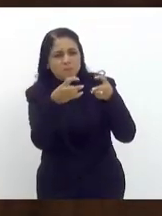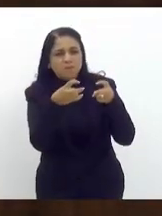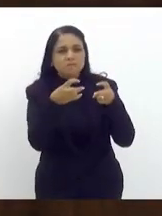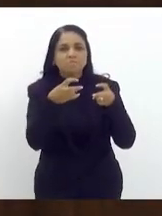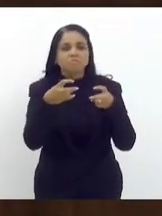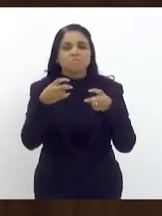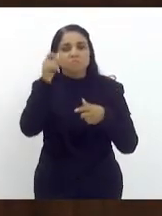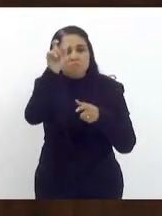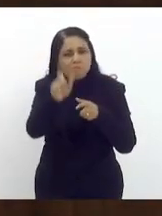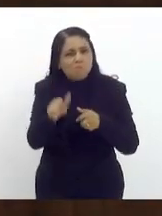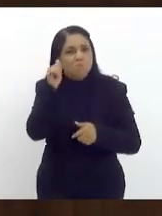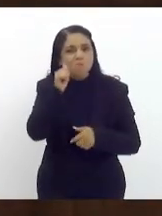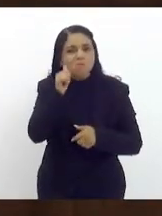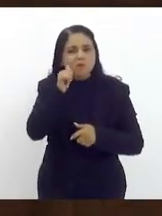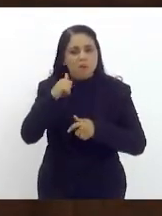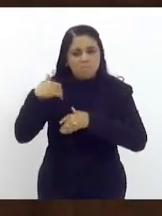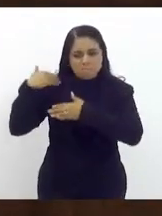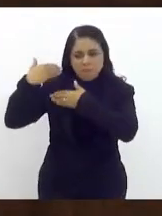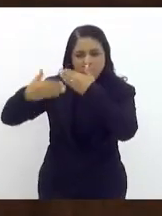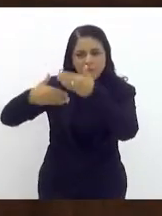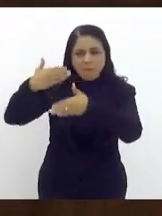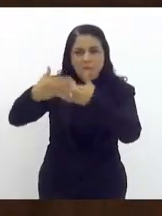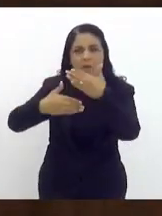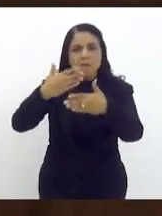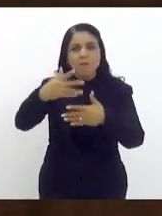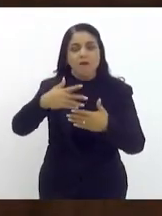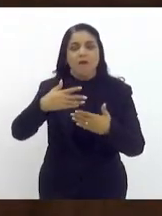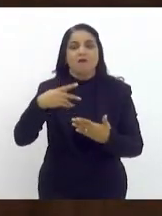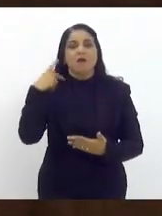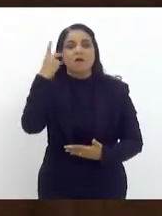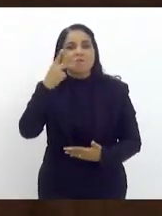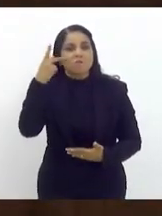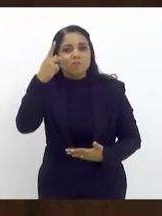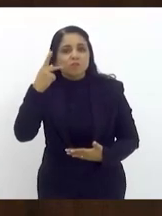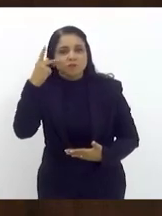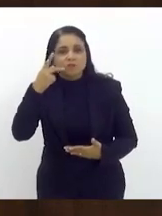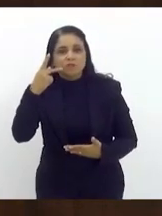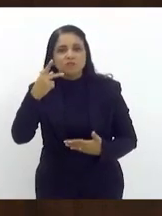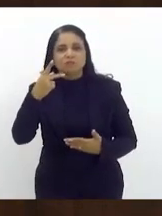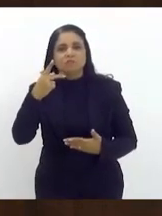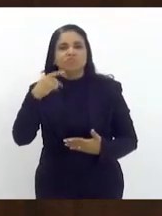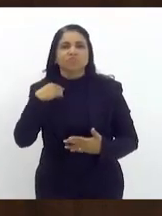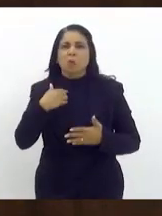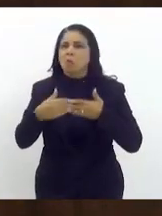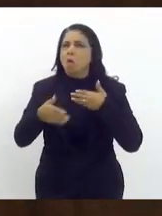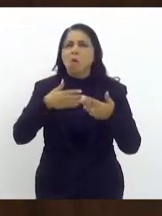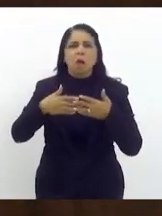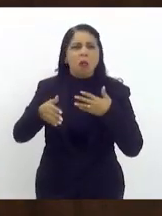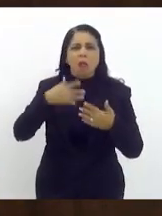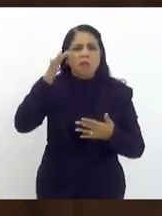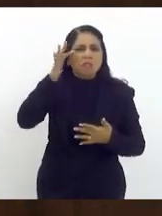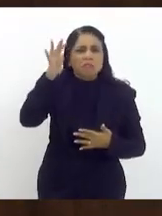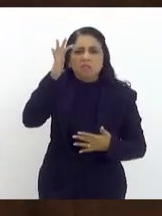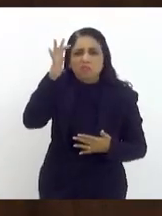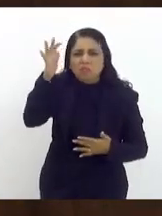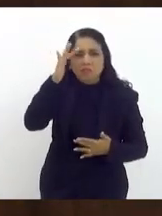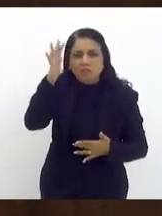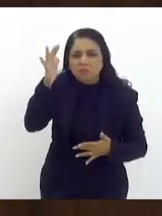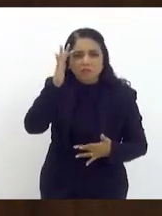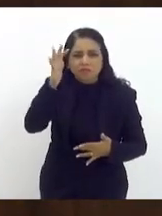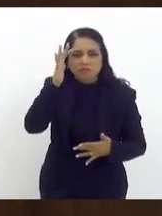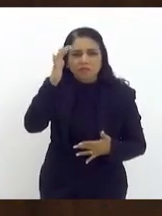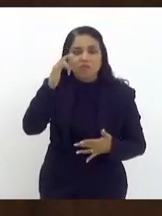trajetória na política, qualquer que seja a nossa ideologia, e provavelmente